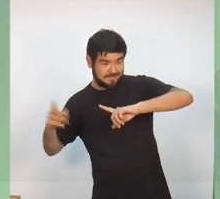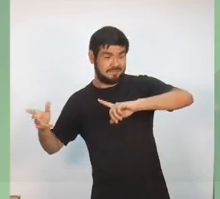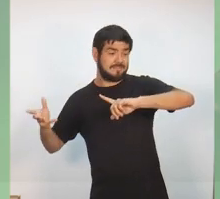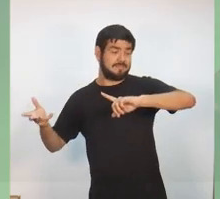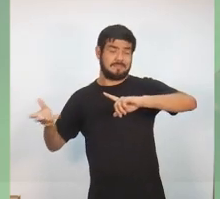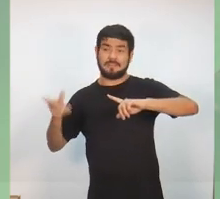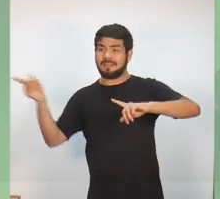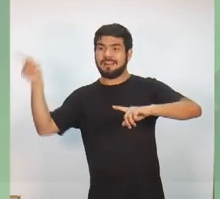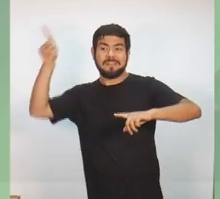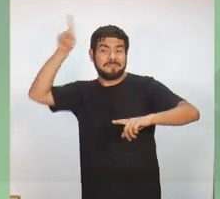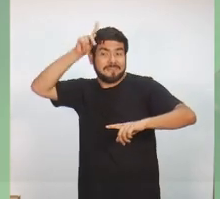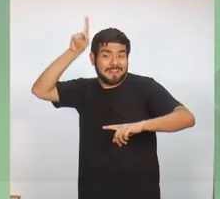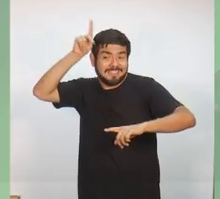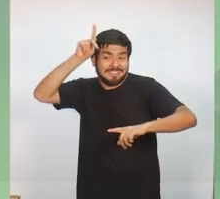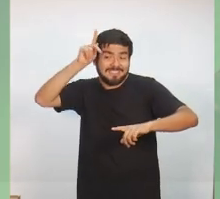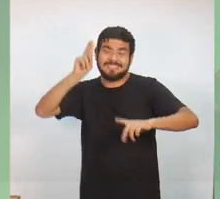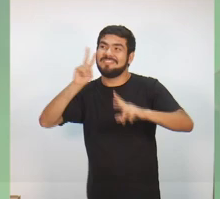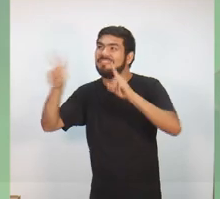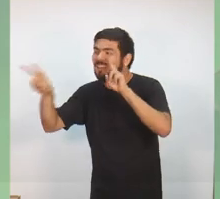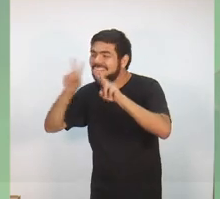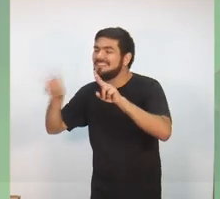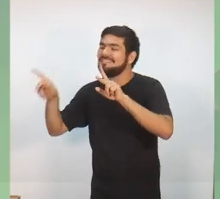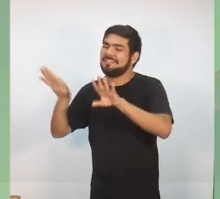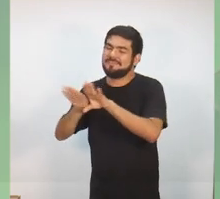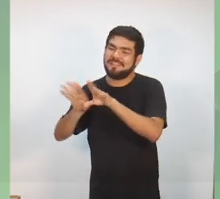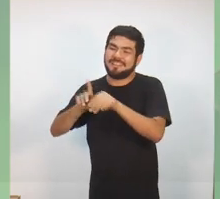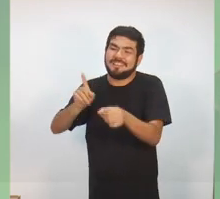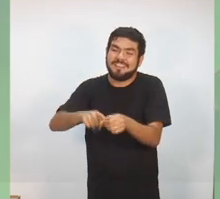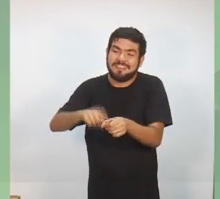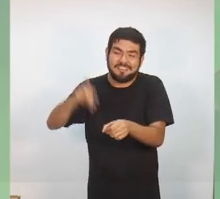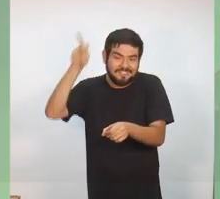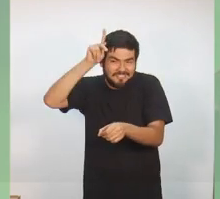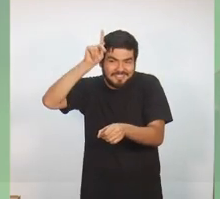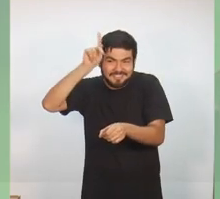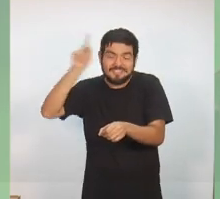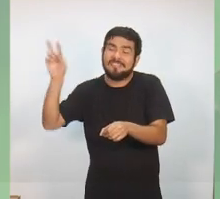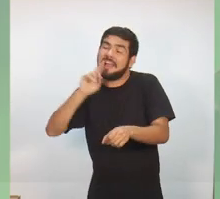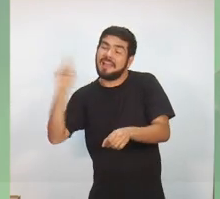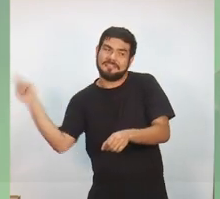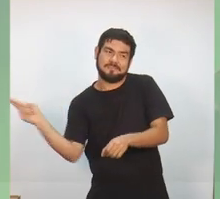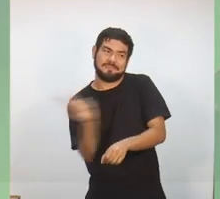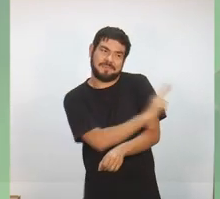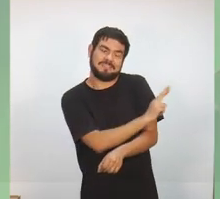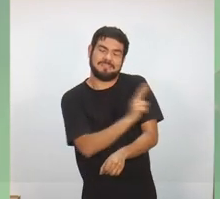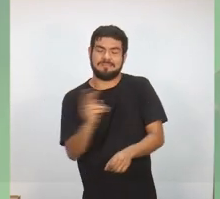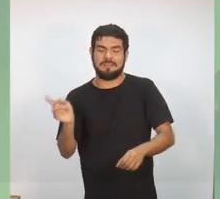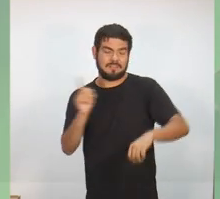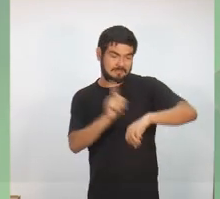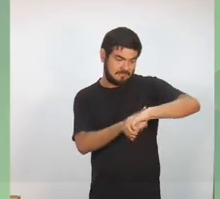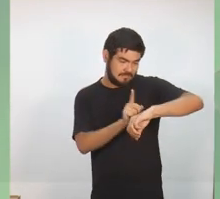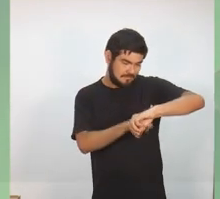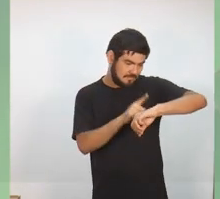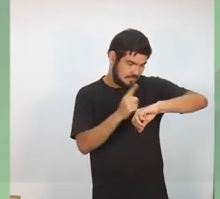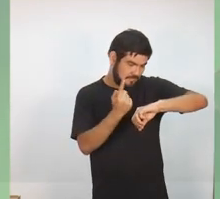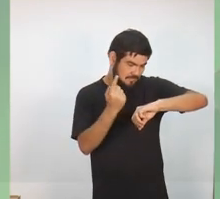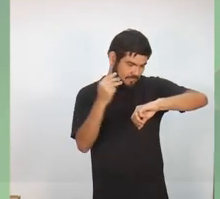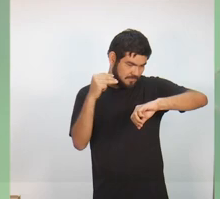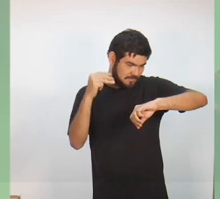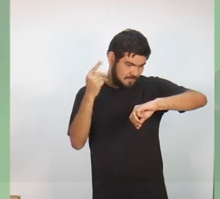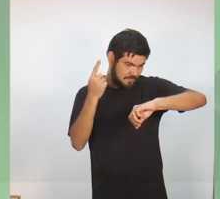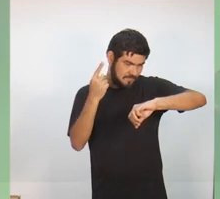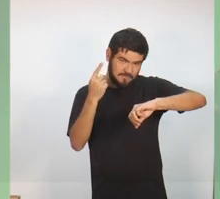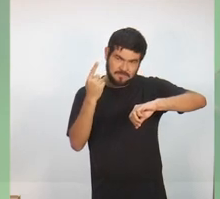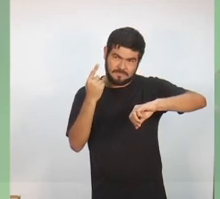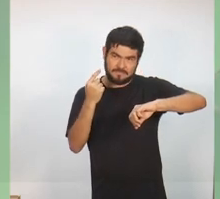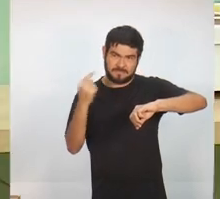gente aí em Parintins vai poder conferir o tempo de resposta do candidato Omar Aziz. Cronômetro na tela, favor. Candidato Omar Aziz,